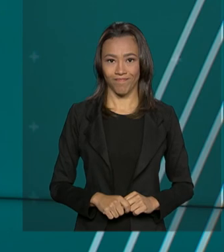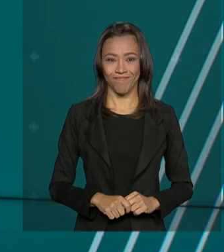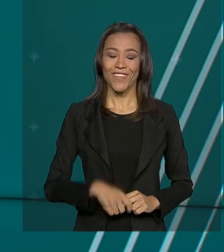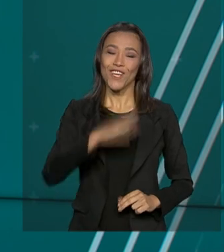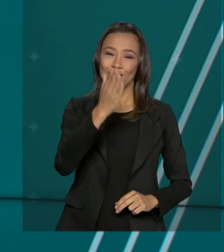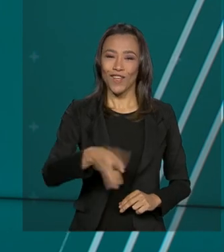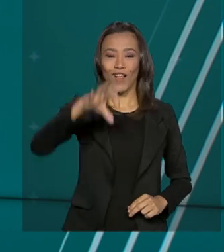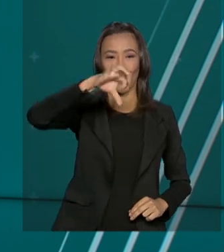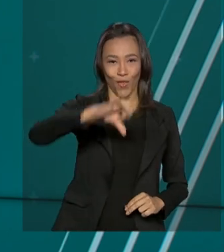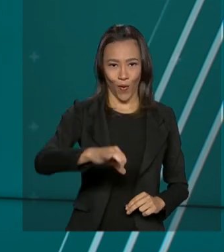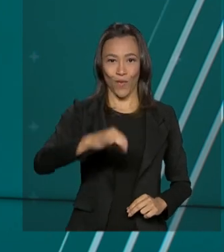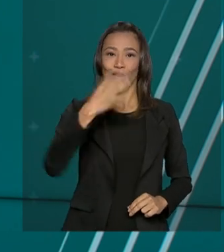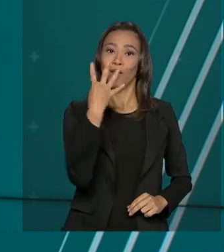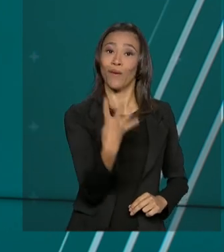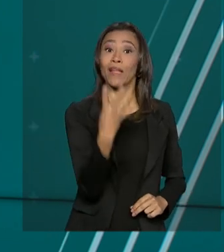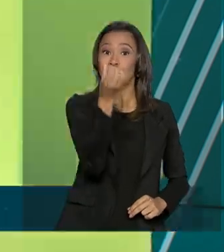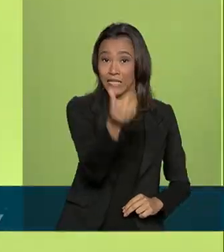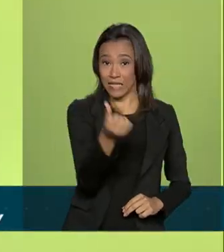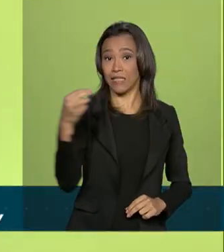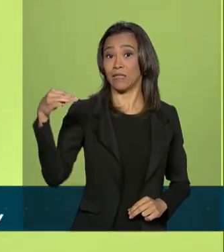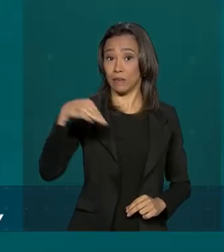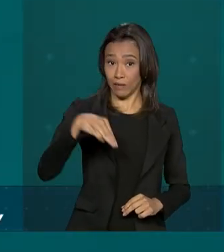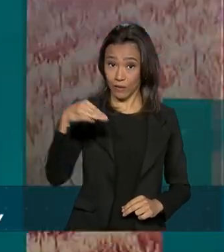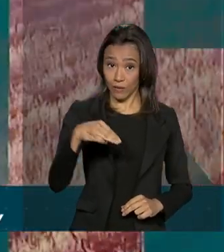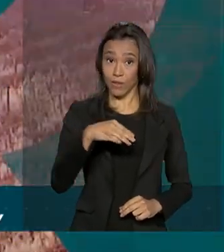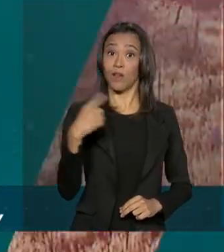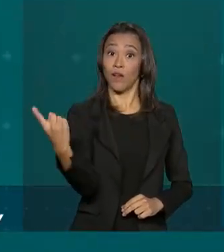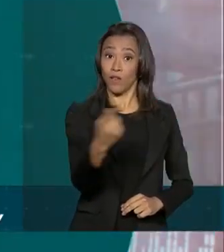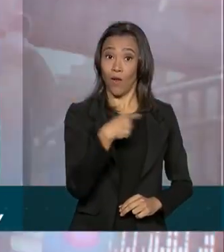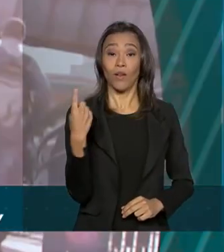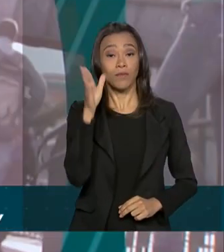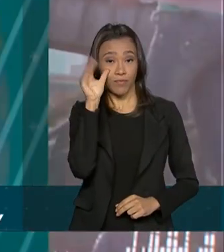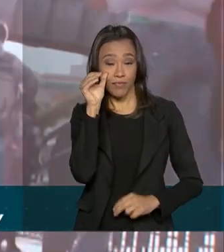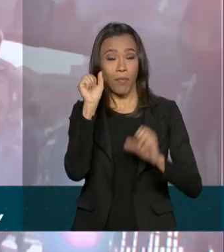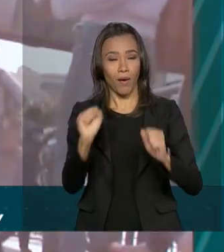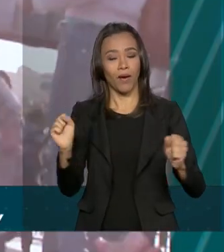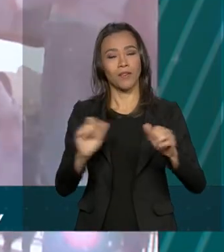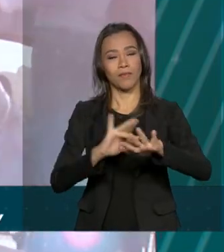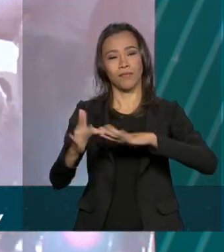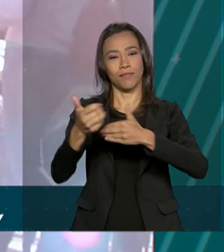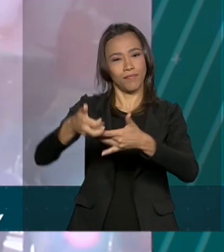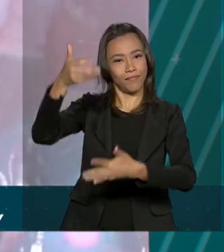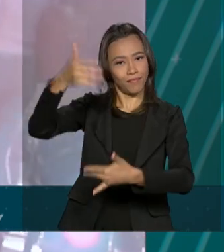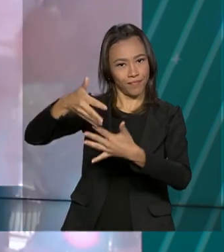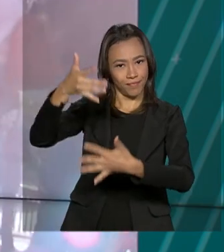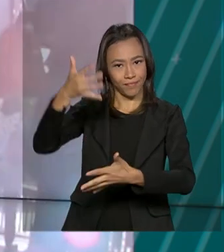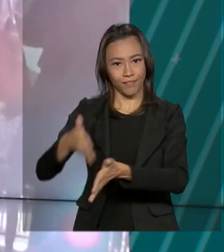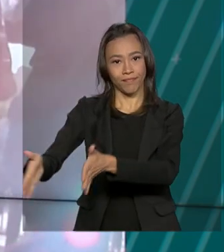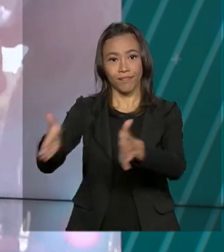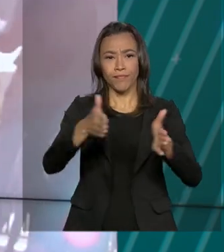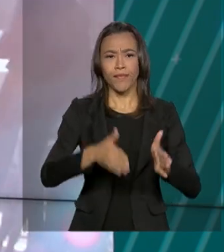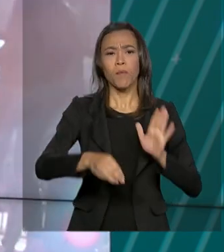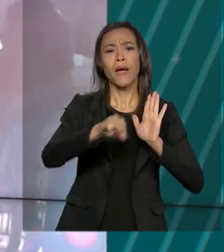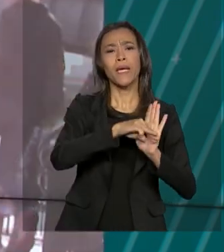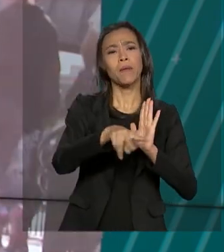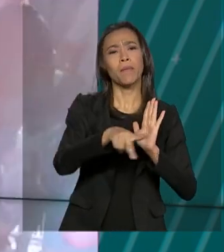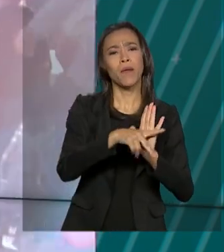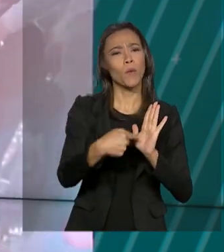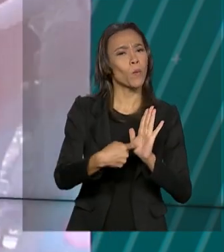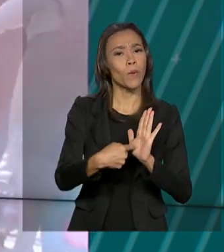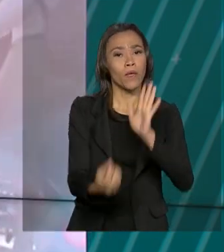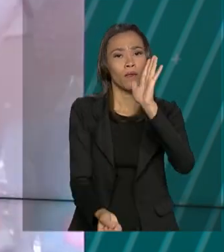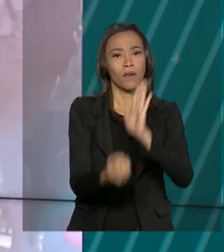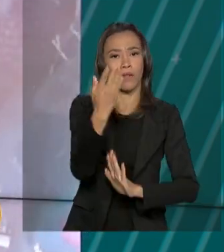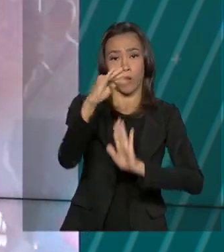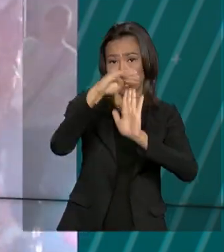São 9 horas e 46 minutos. Estamos ao vivo também pelas redes sociais. A medida provisória que cria o